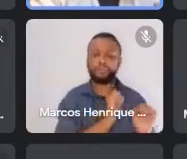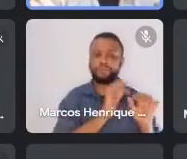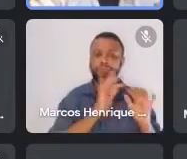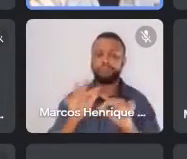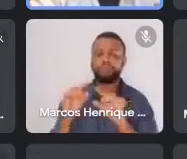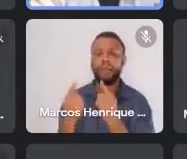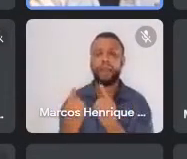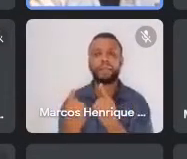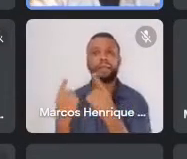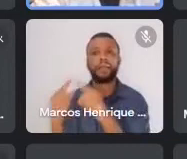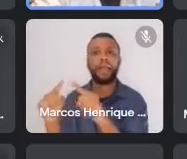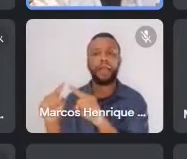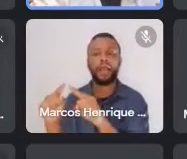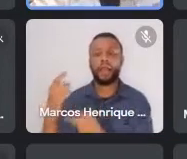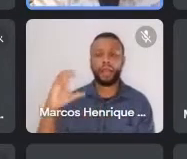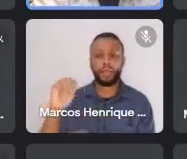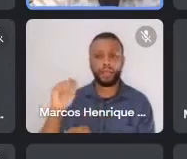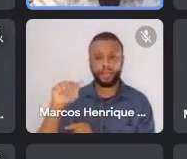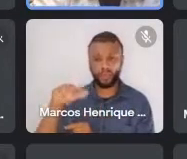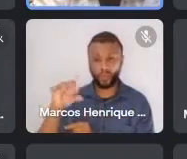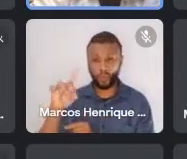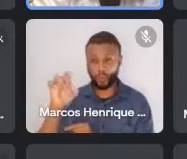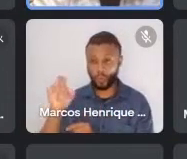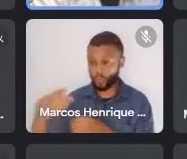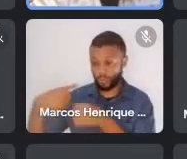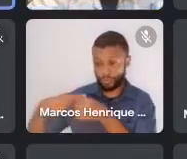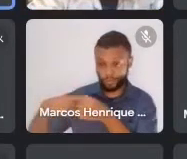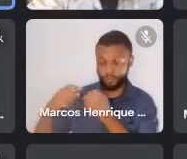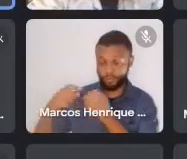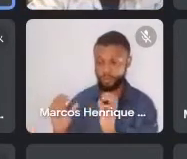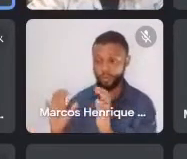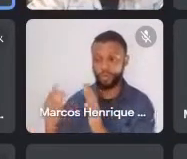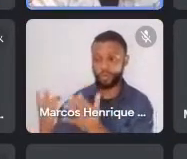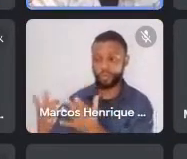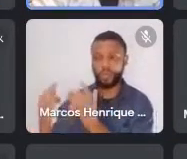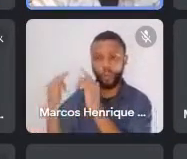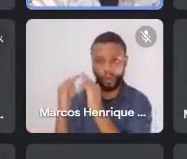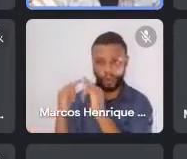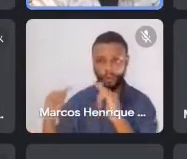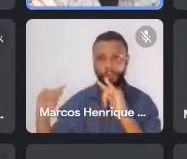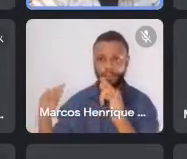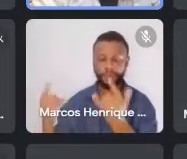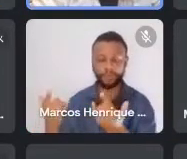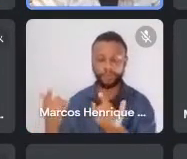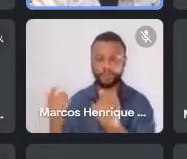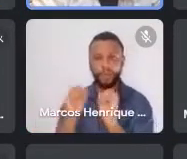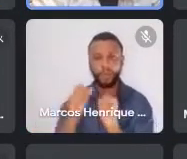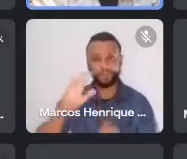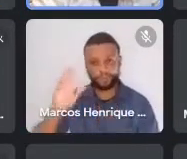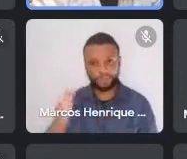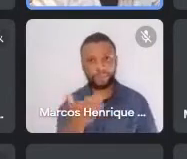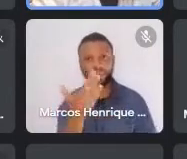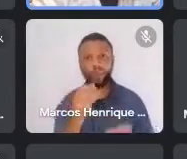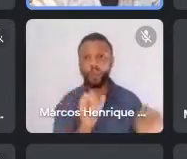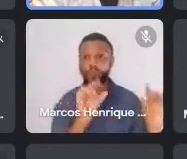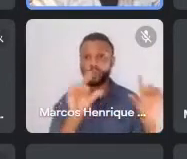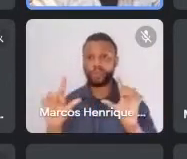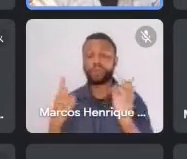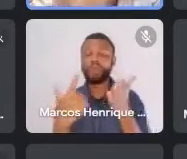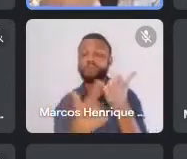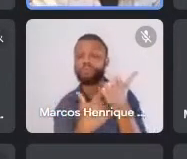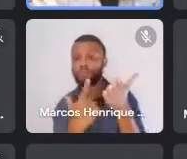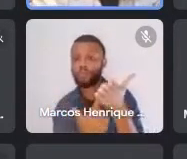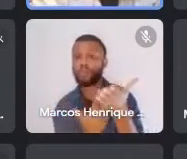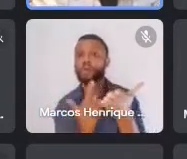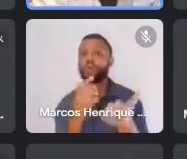arraial de Canudos, né? Então, pode passar. Aqui é um slide sobre o livro de sertões, em que